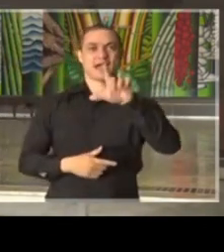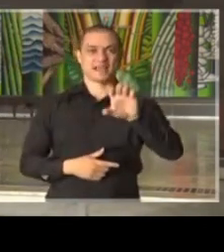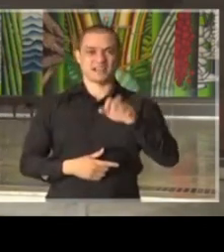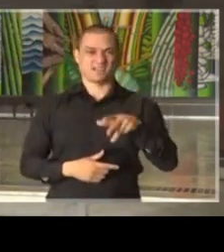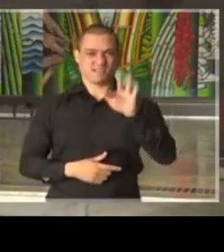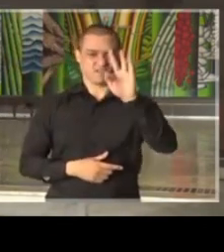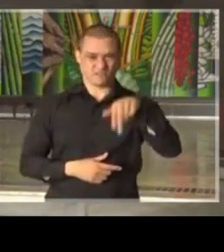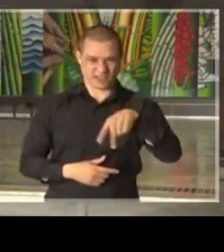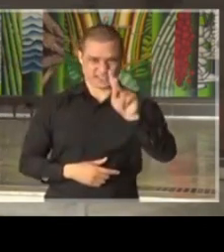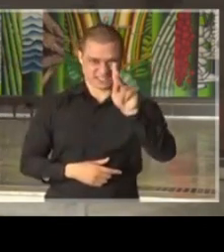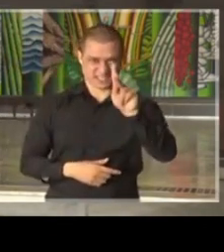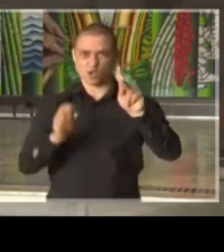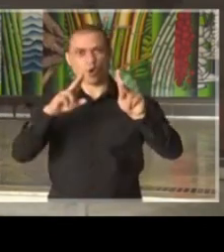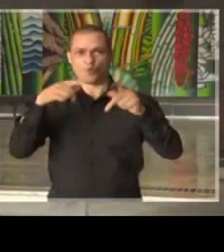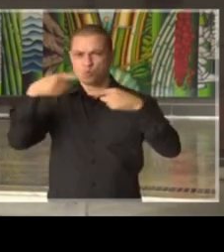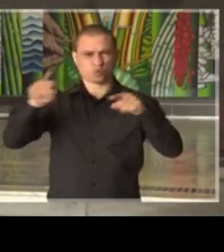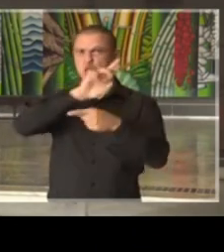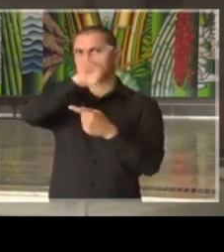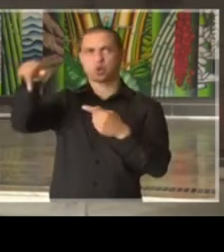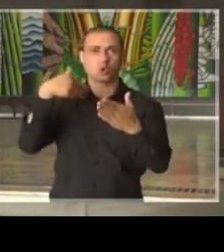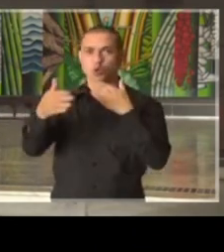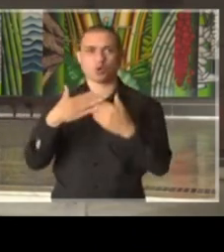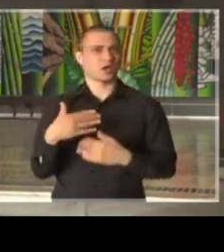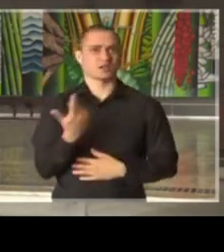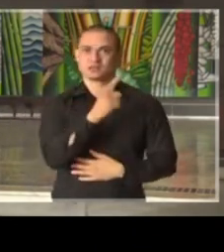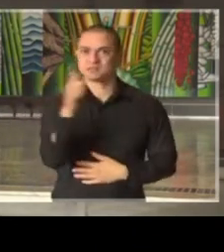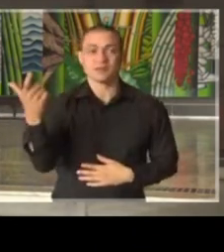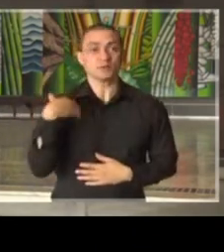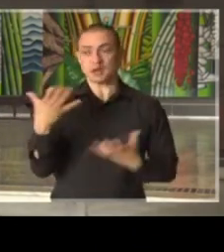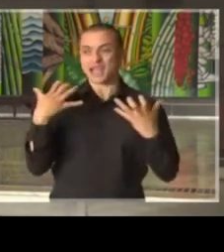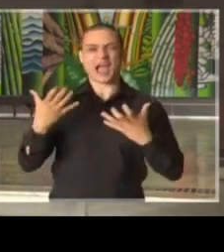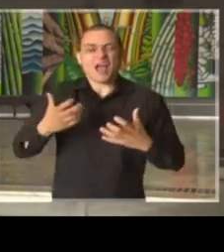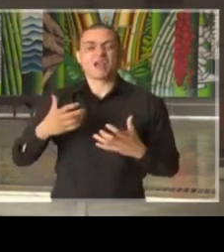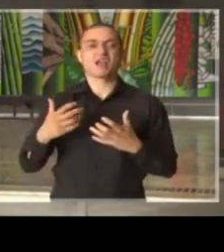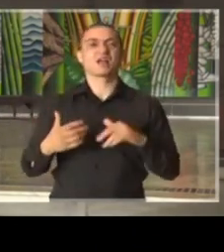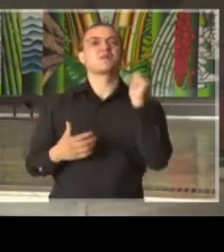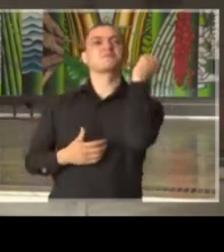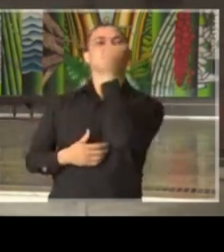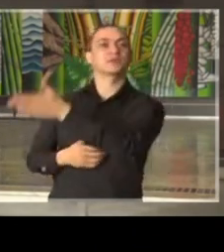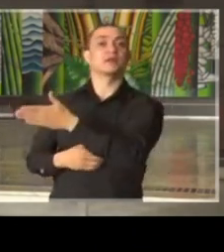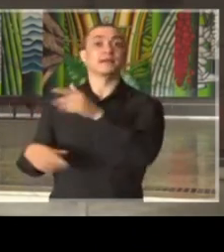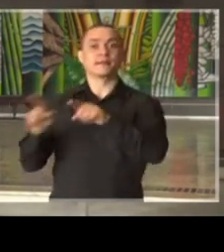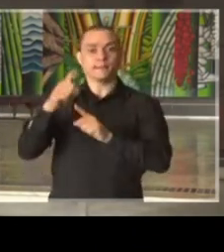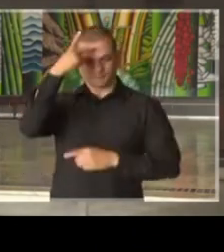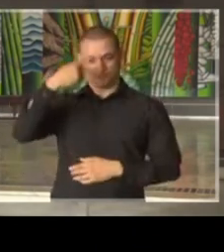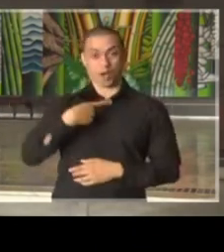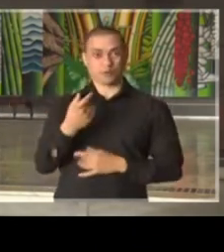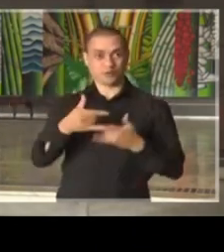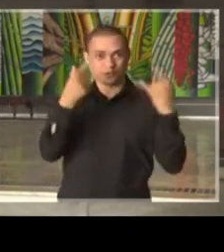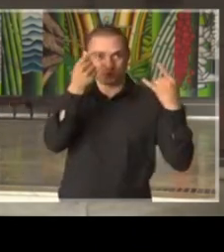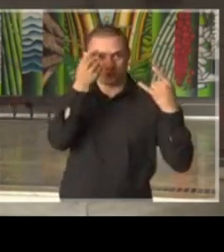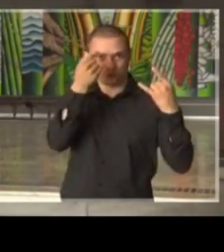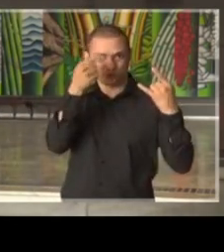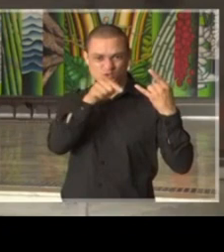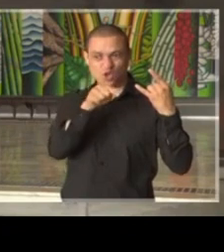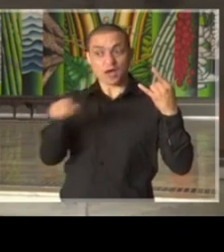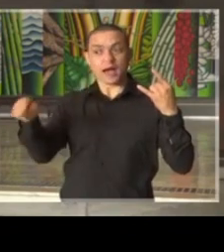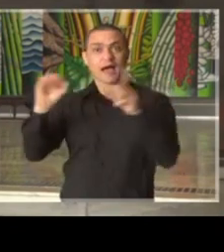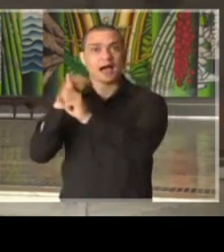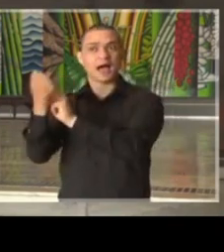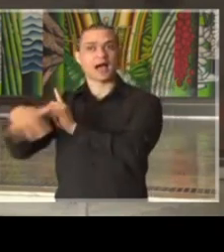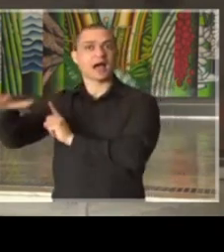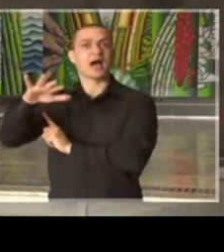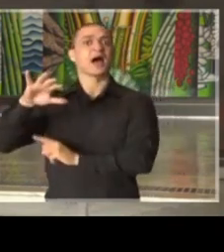música ou qualquer evento desse tipo quererem sobrepor os seus interesses pessoais e econômicos ao interesse da